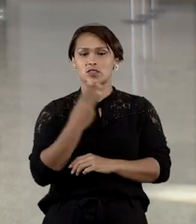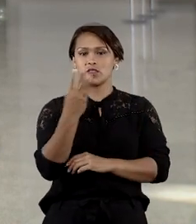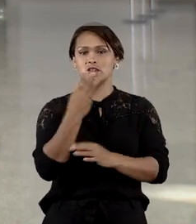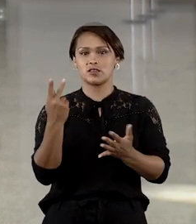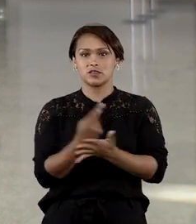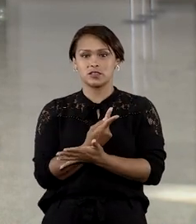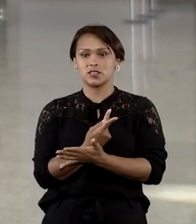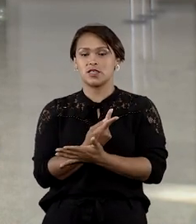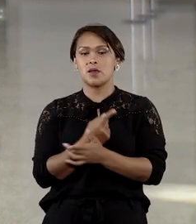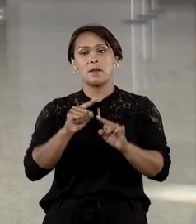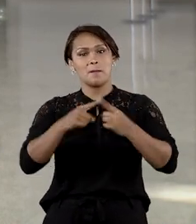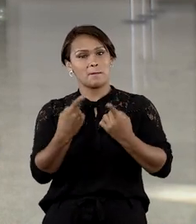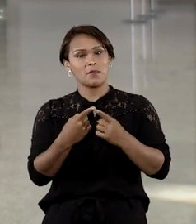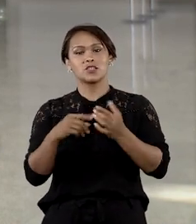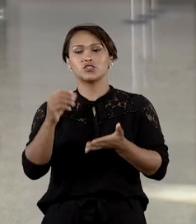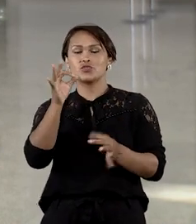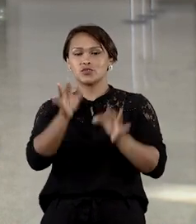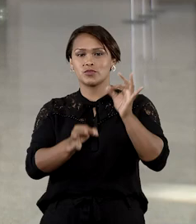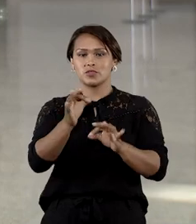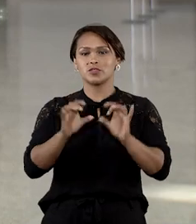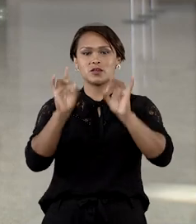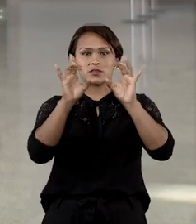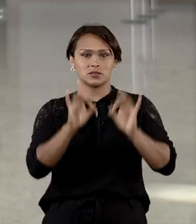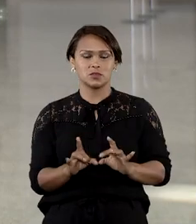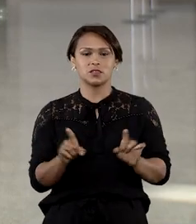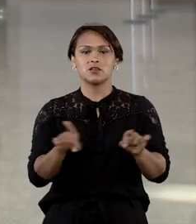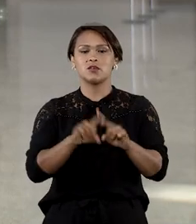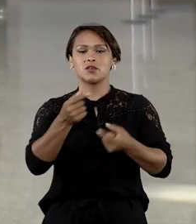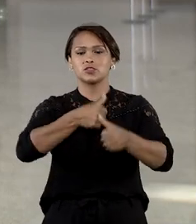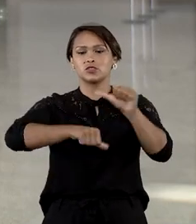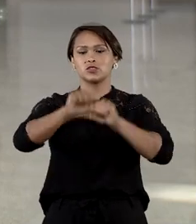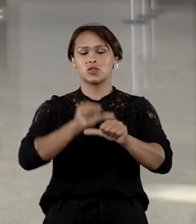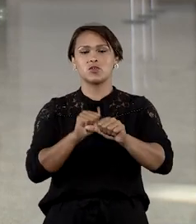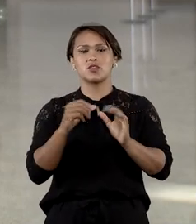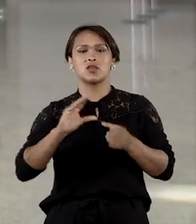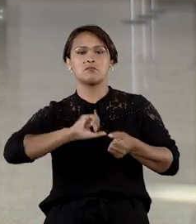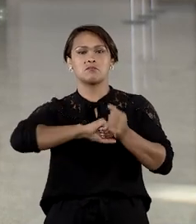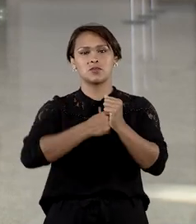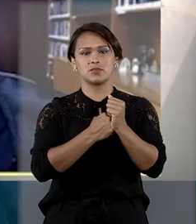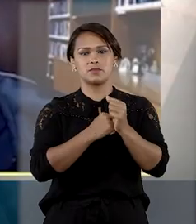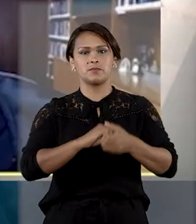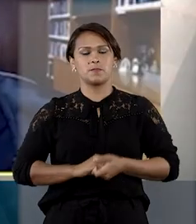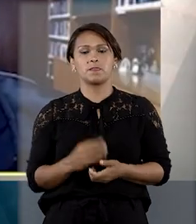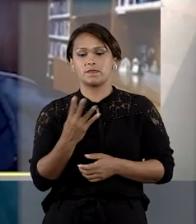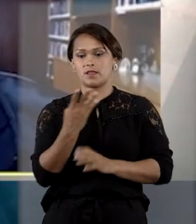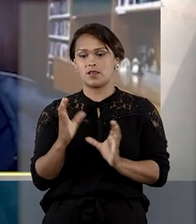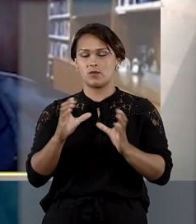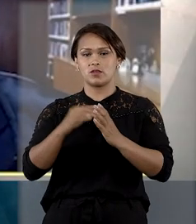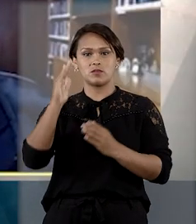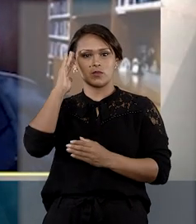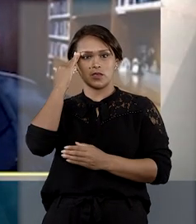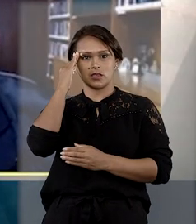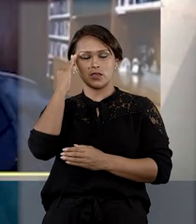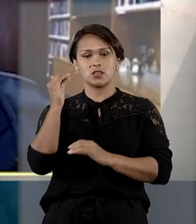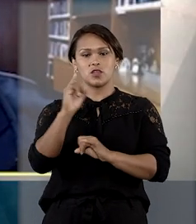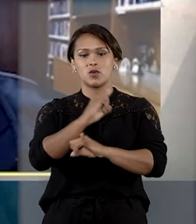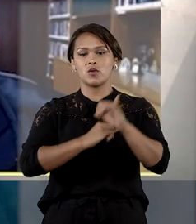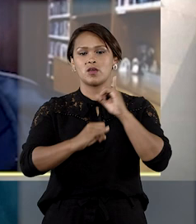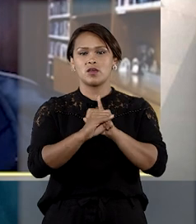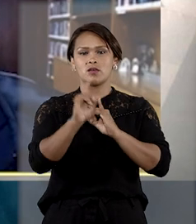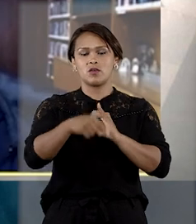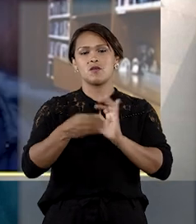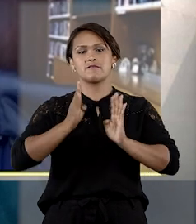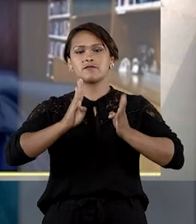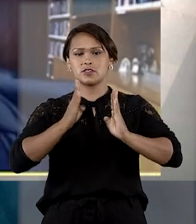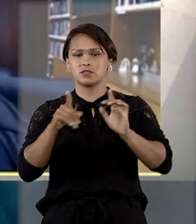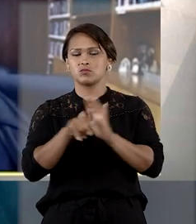terceiros, se deixar de cumprir ordem judicial específica para torná-lo indisponível. A quarta turma entendeu que o provedor de